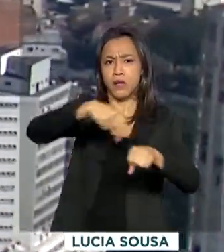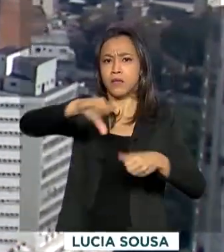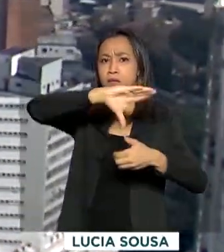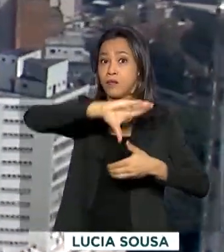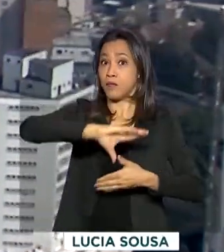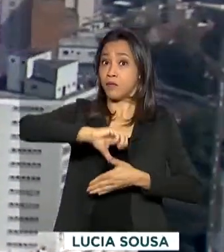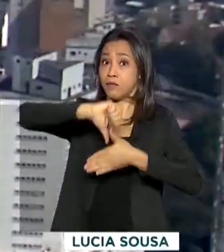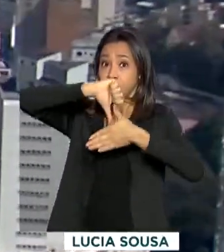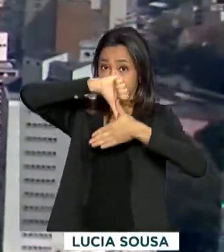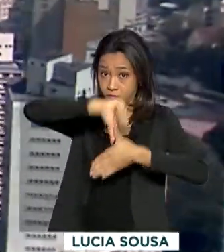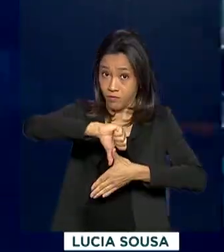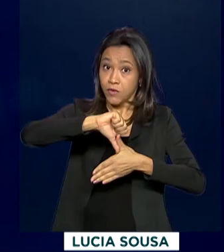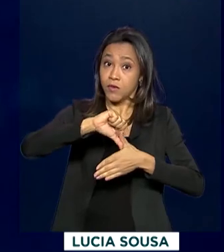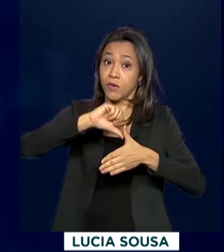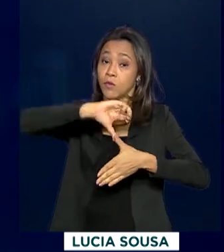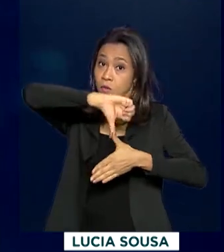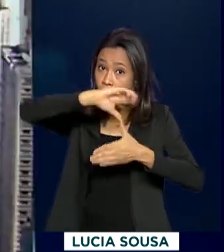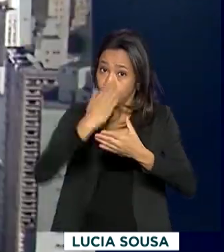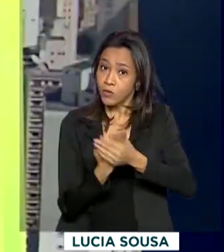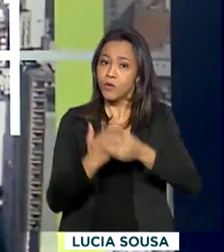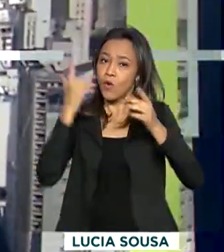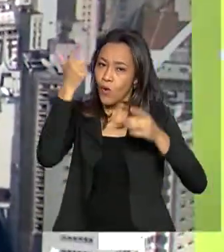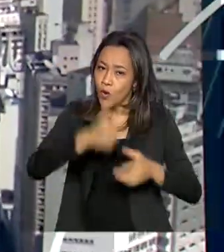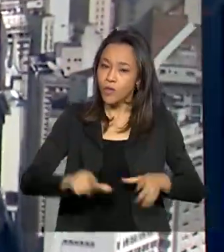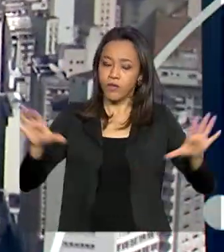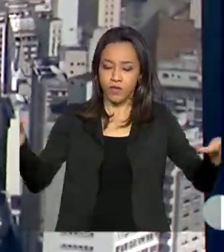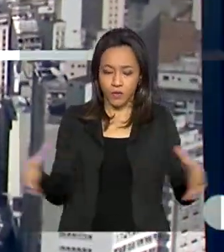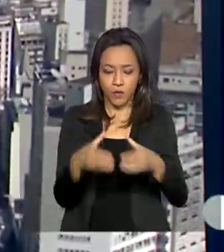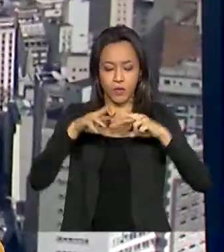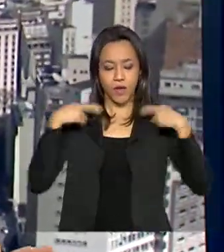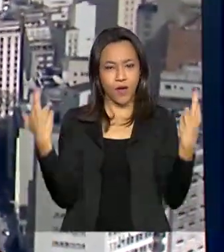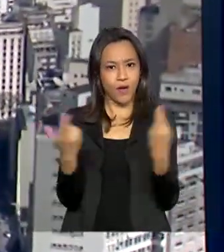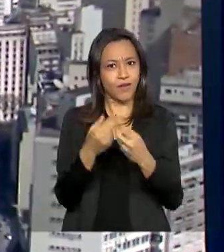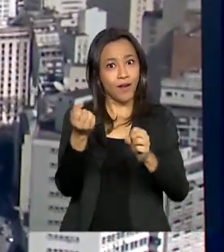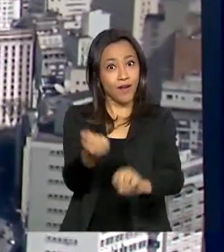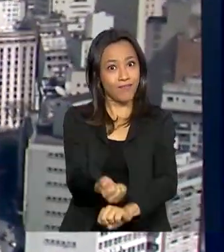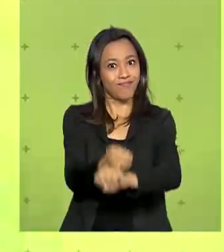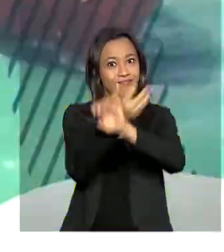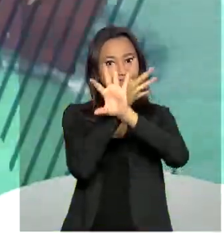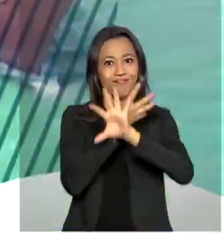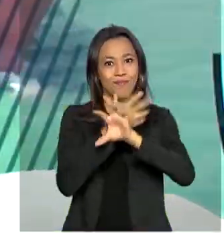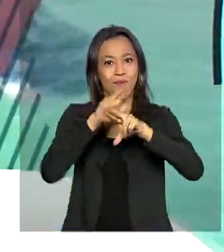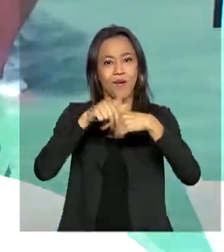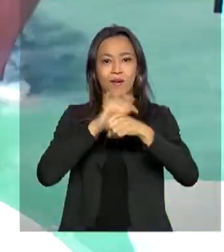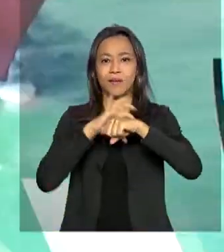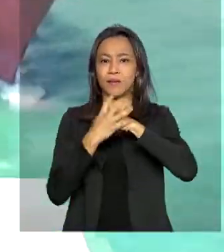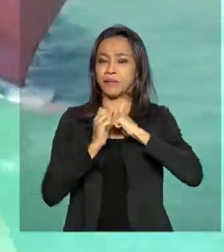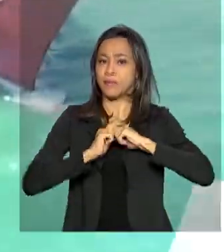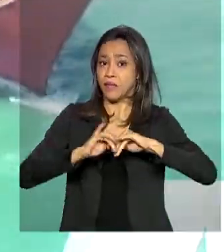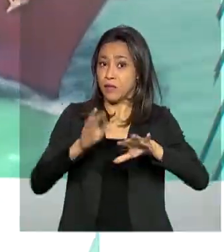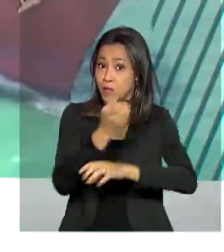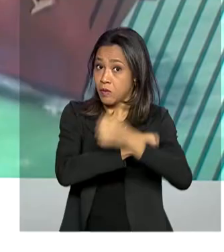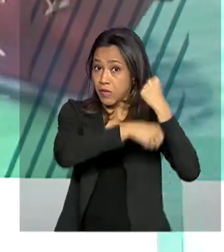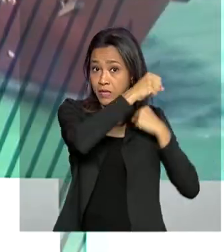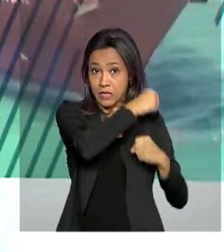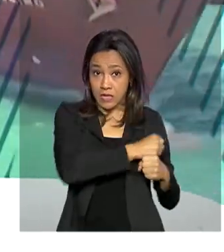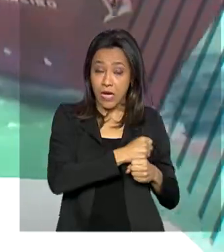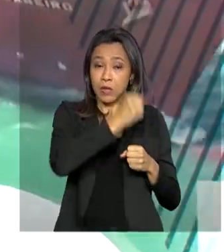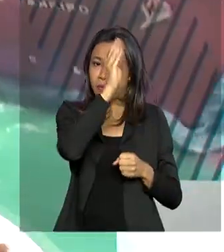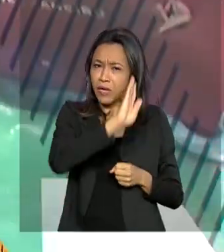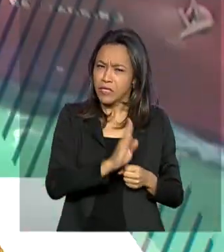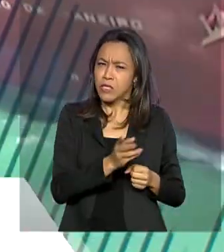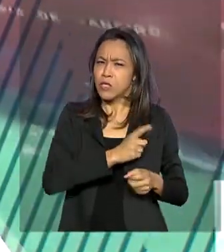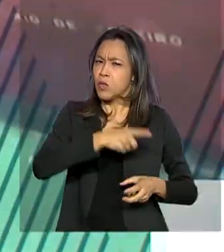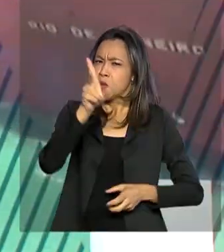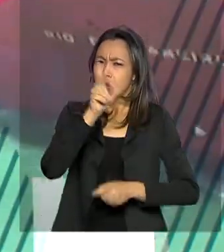uma cúpula do grupo. Mas dessa vez, a reunião foi por videoconferência devido à pandemia. No ano passado, o Brasil exportou cerca de